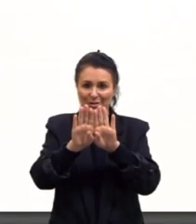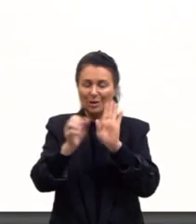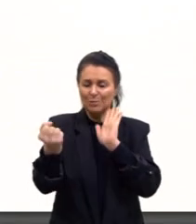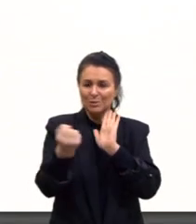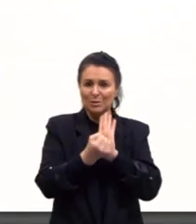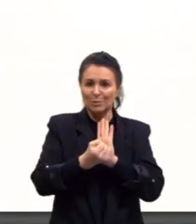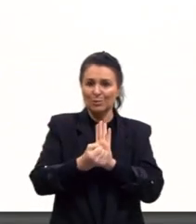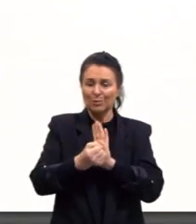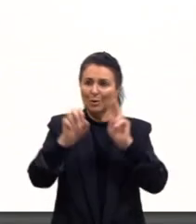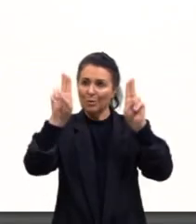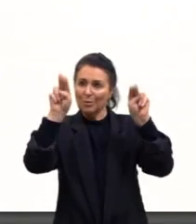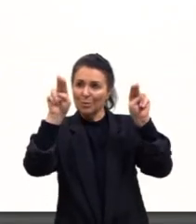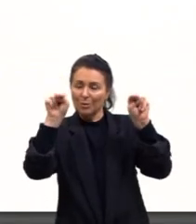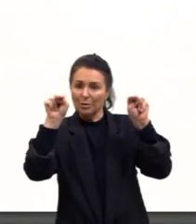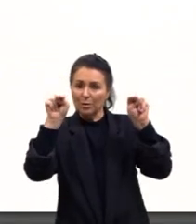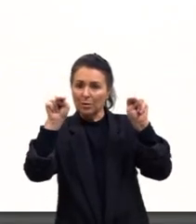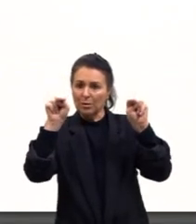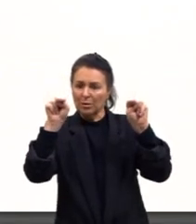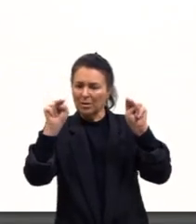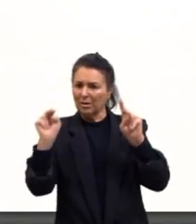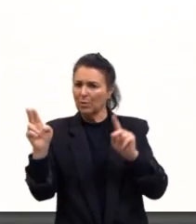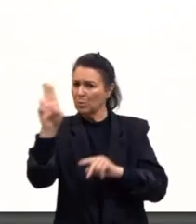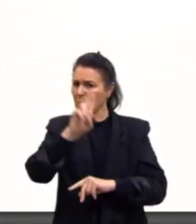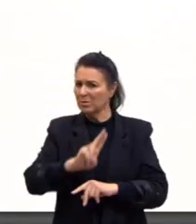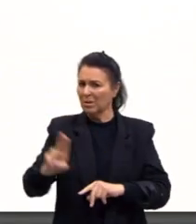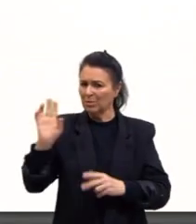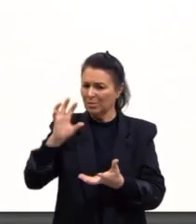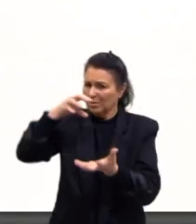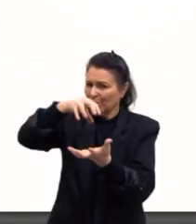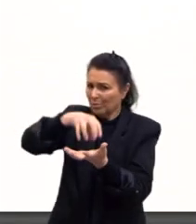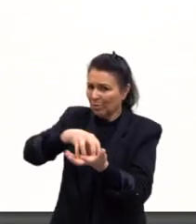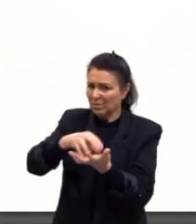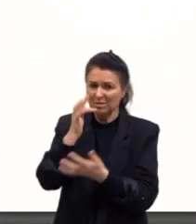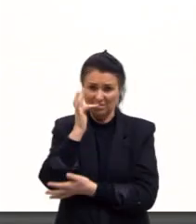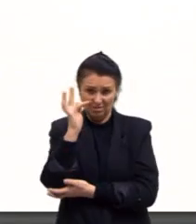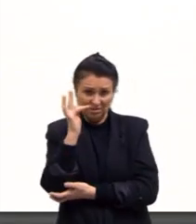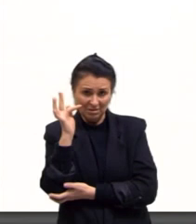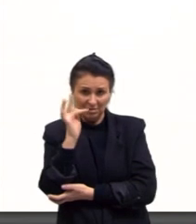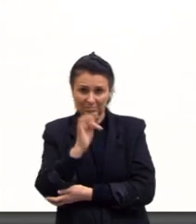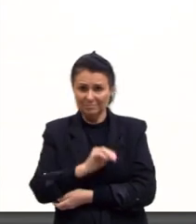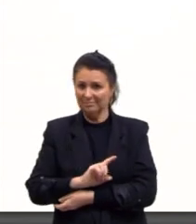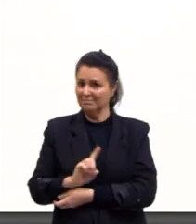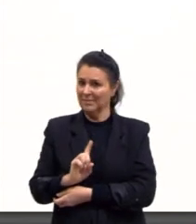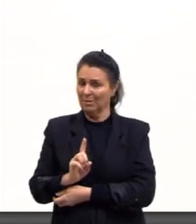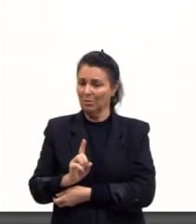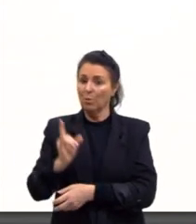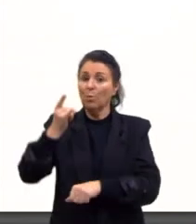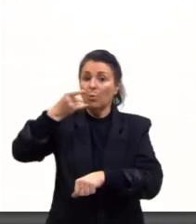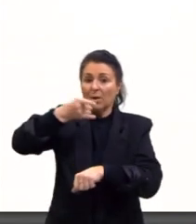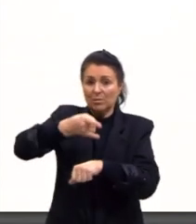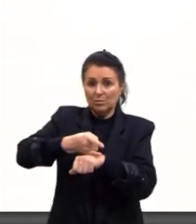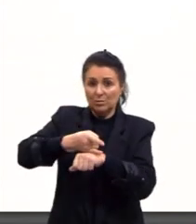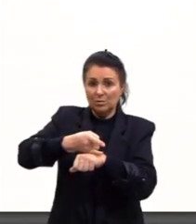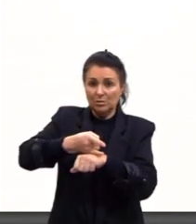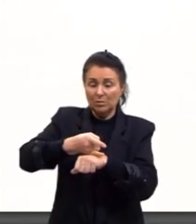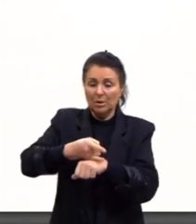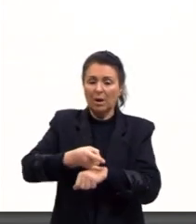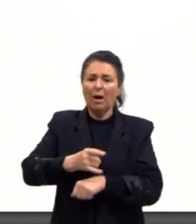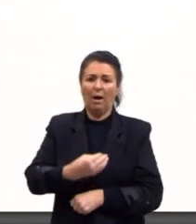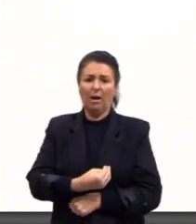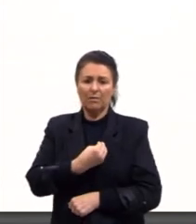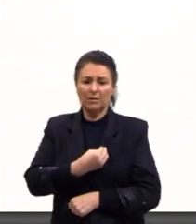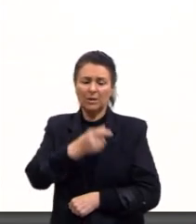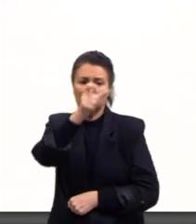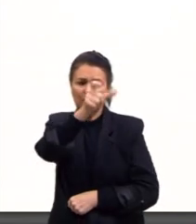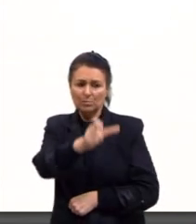eles se aplicavam às colônias francesas? Nos parece que não. Então, o Haiti, as vidas dos haitianos,